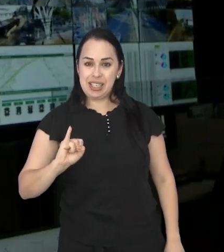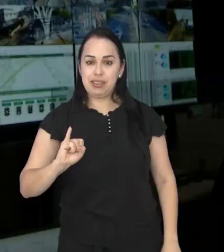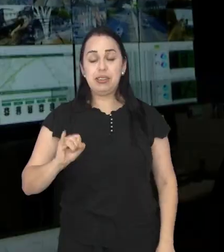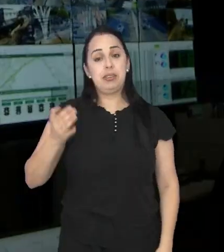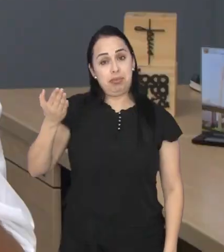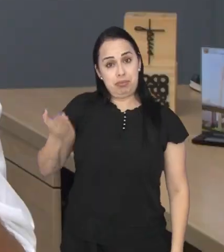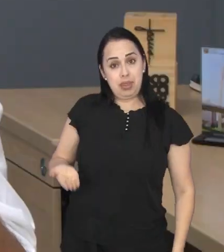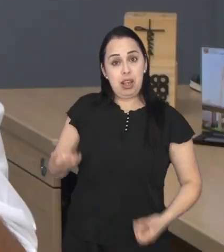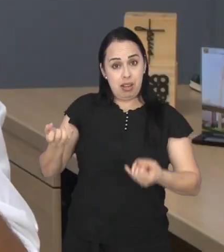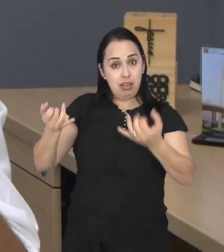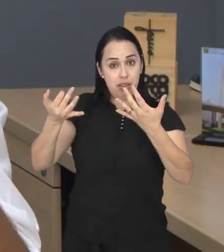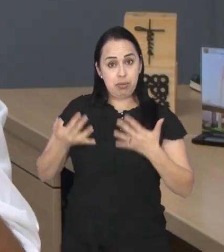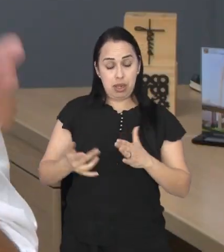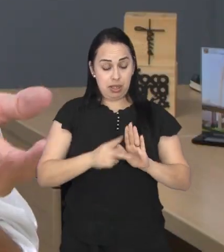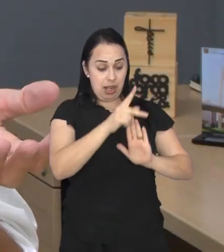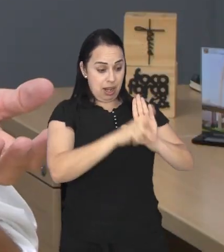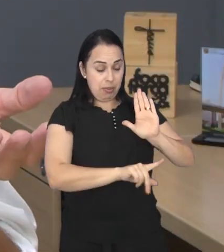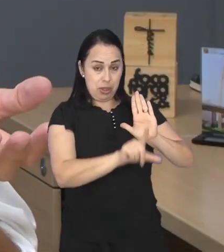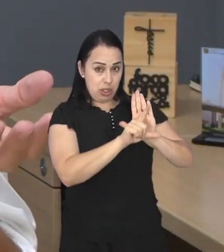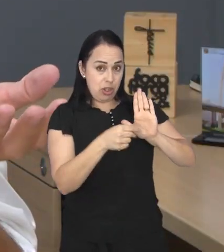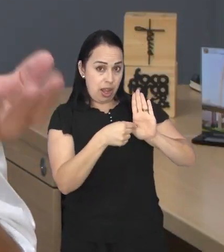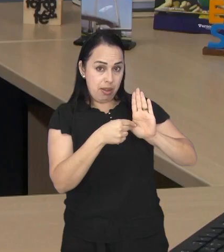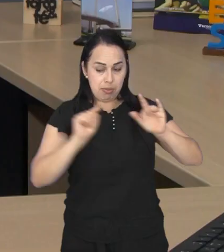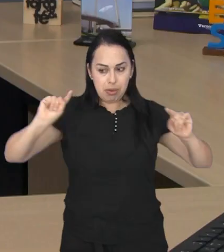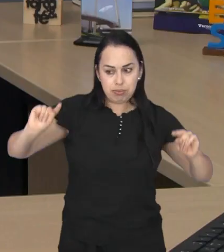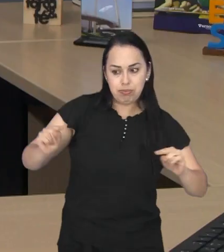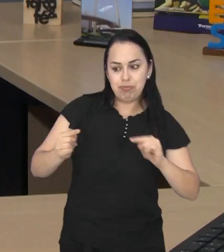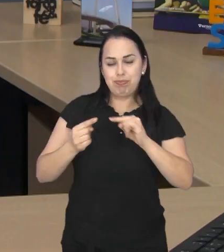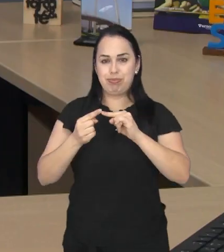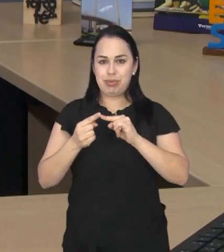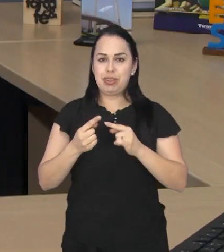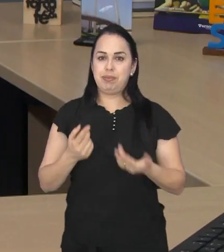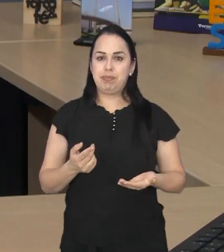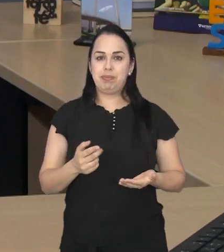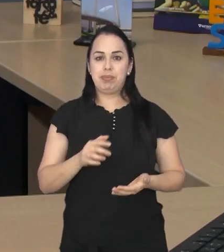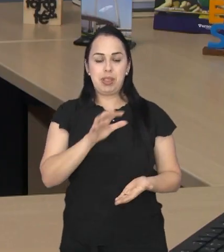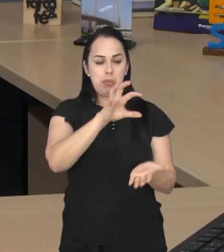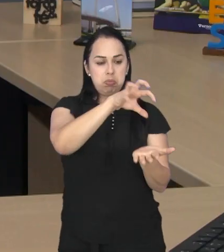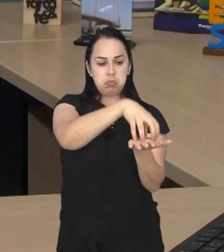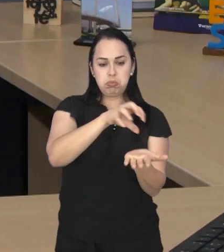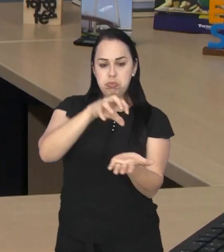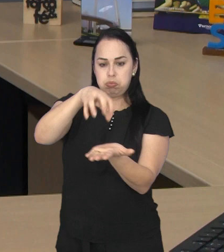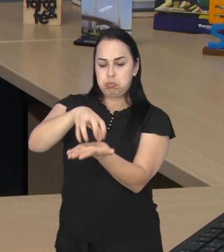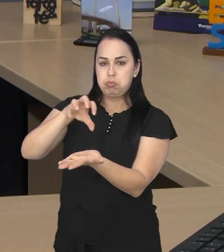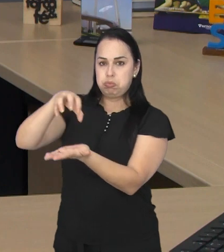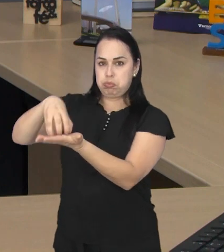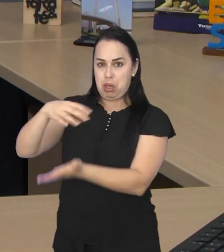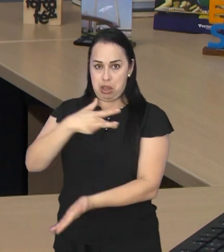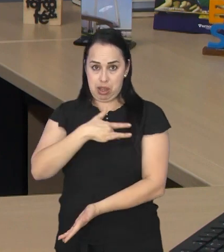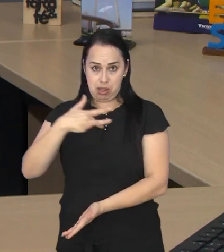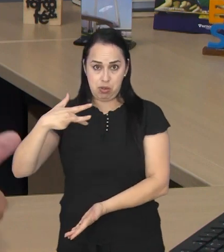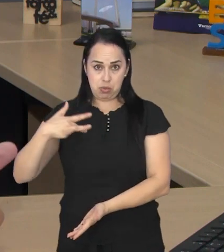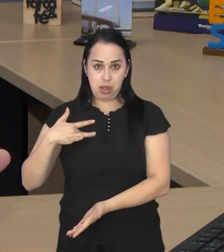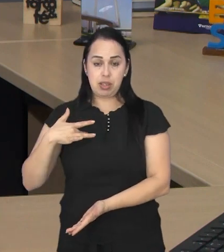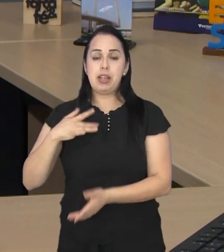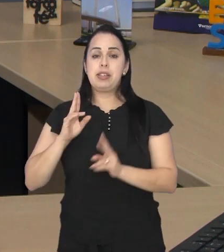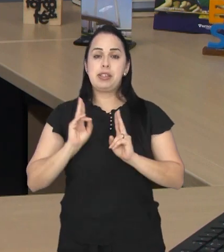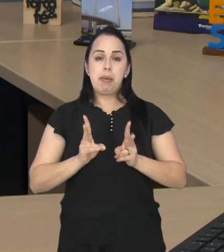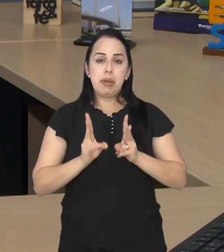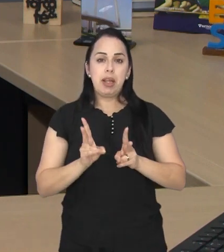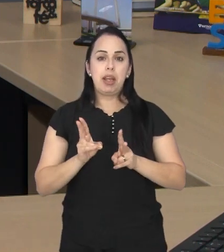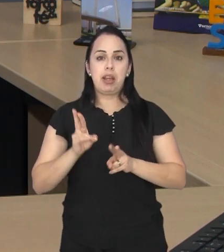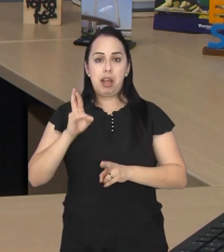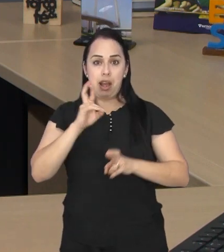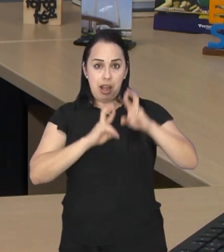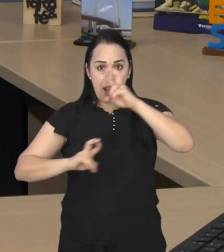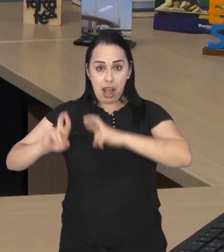CSI. Para ele, a nova lei vem para somar. As unidades de saúde têm tanto a parte ostensiva e preventiva